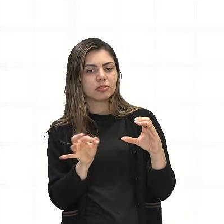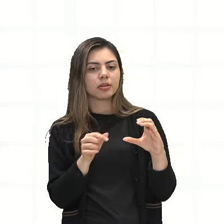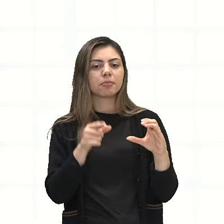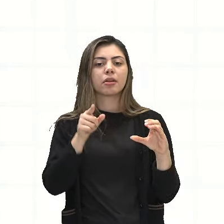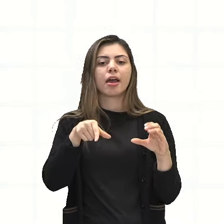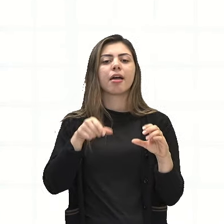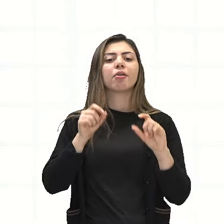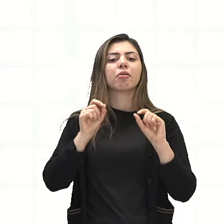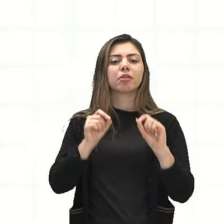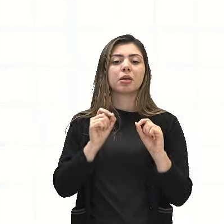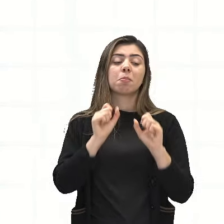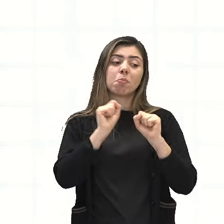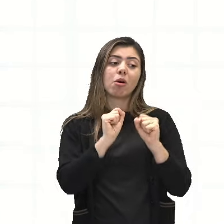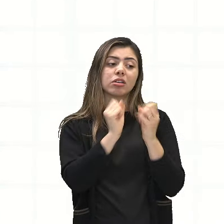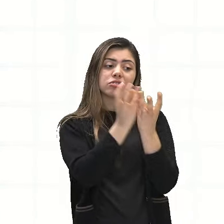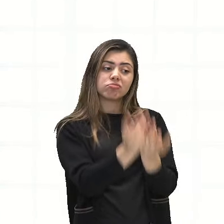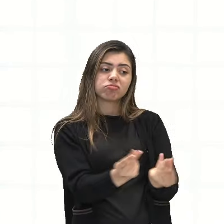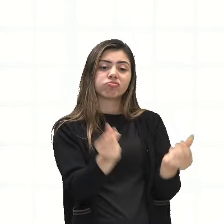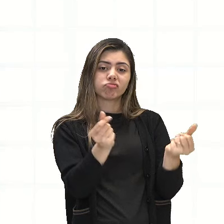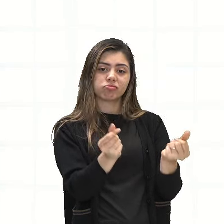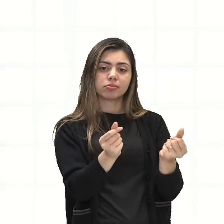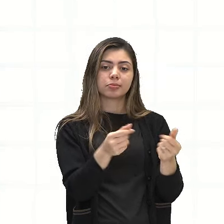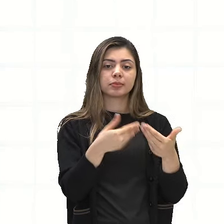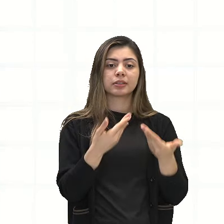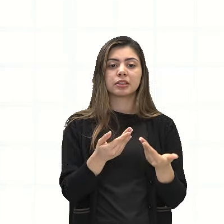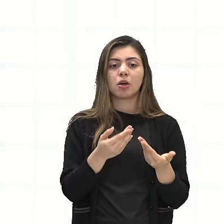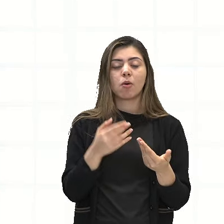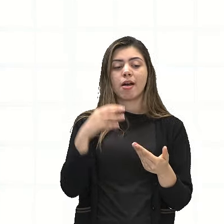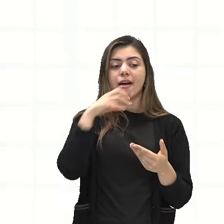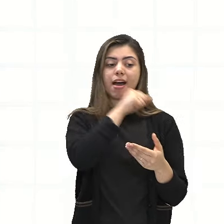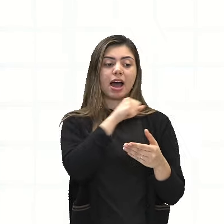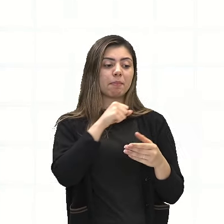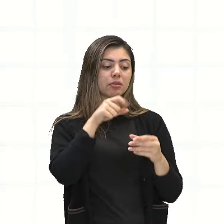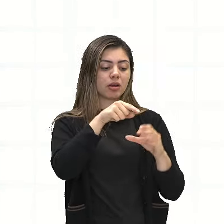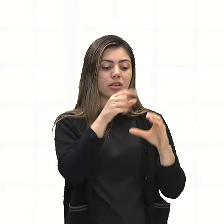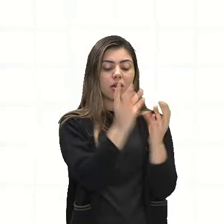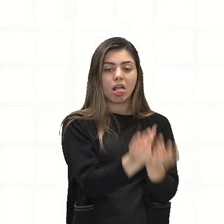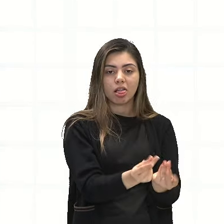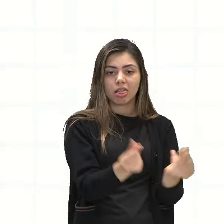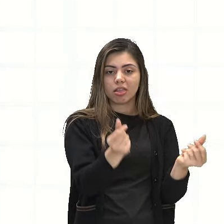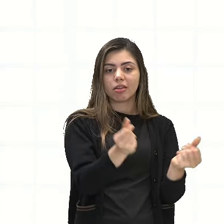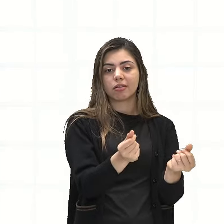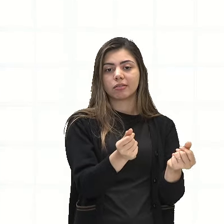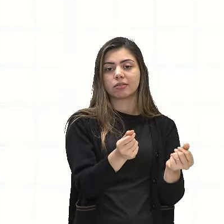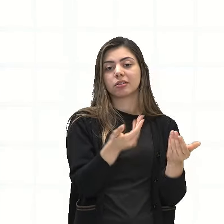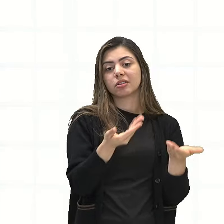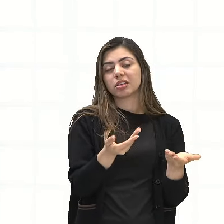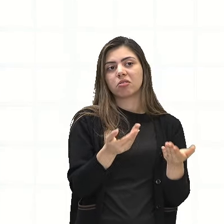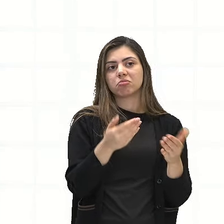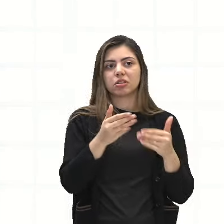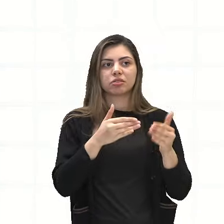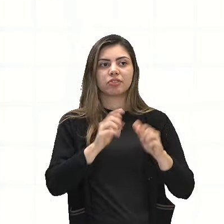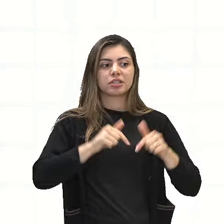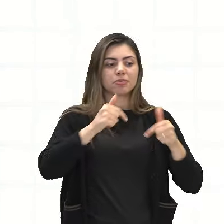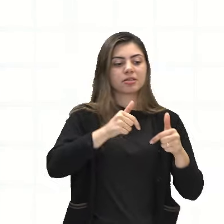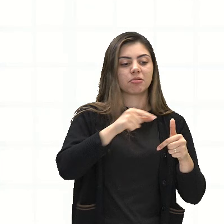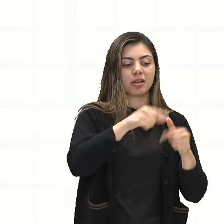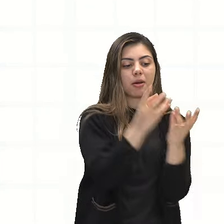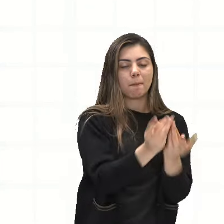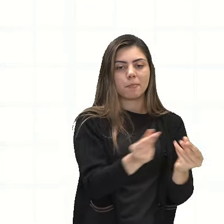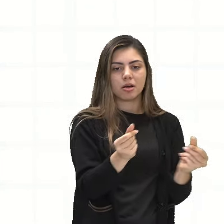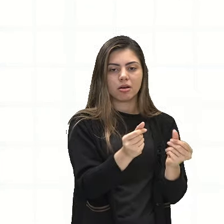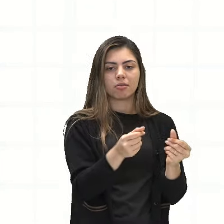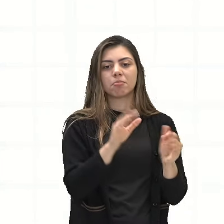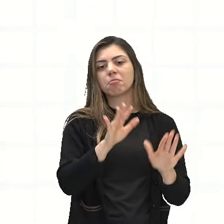consistente e precário. O gesto bastava para desmanchá-lo, banal que fosse, e passaria